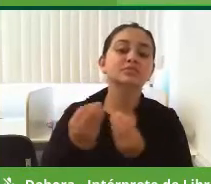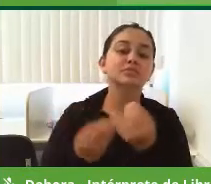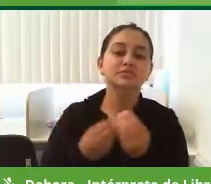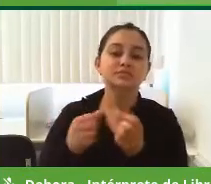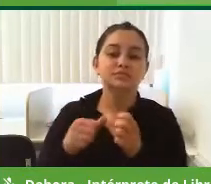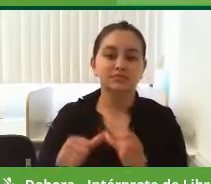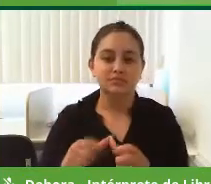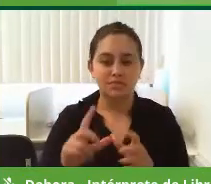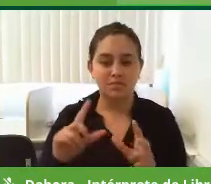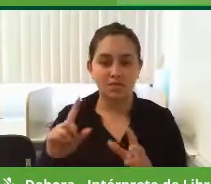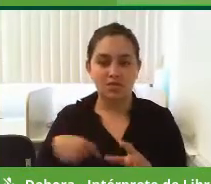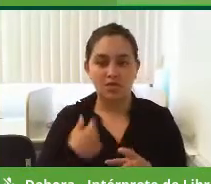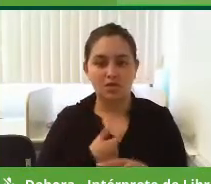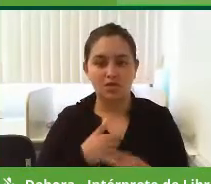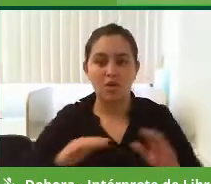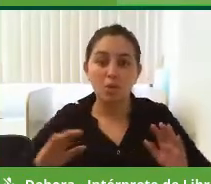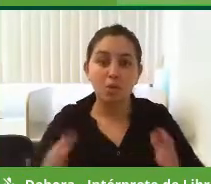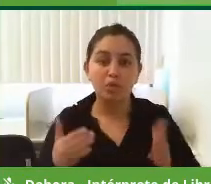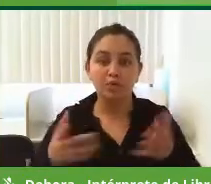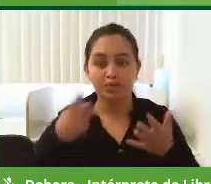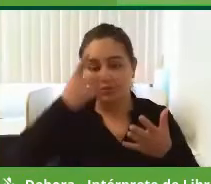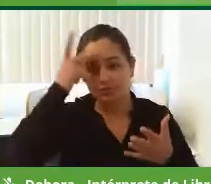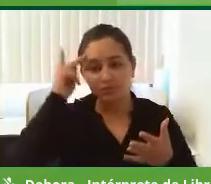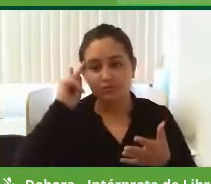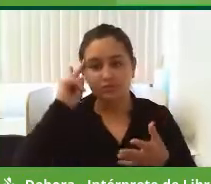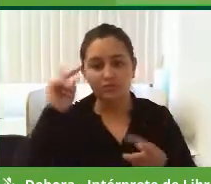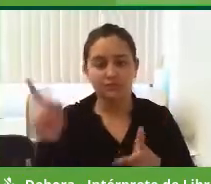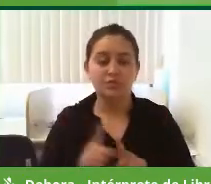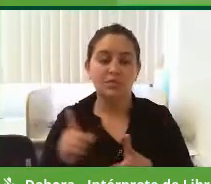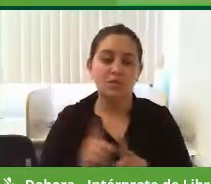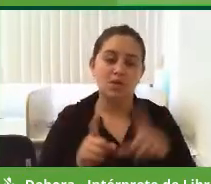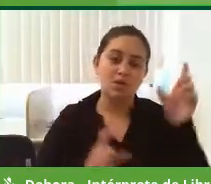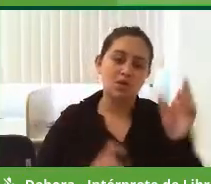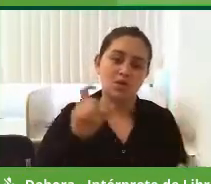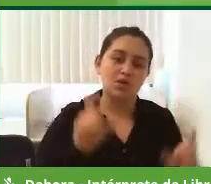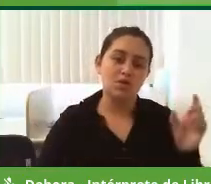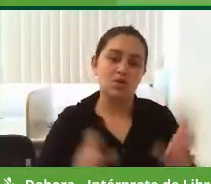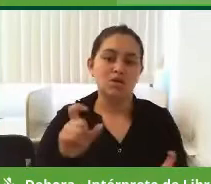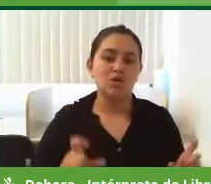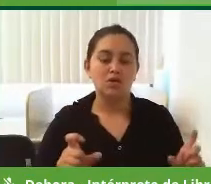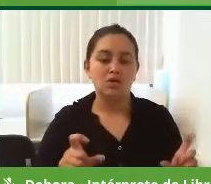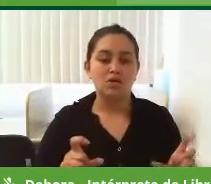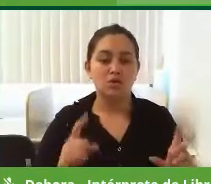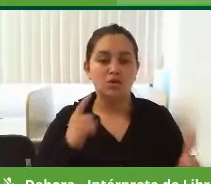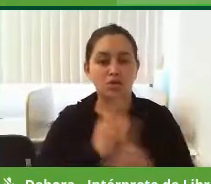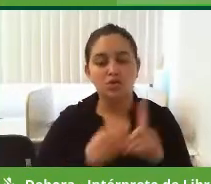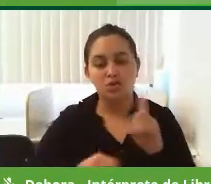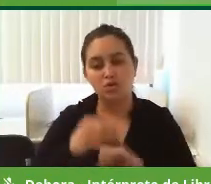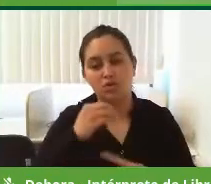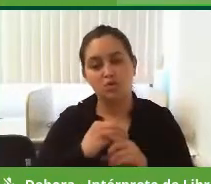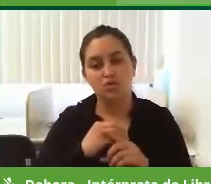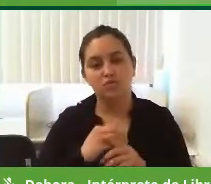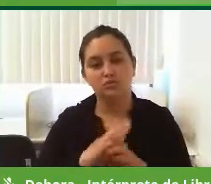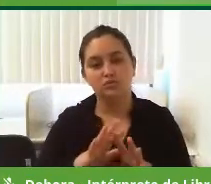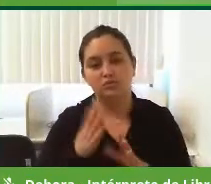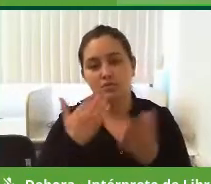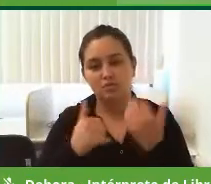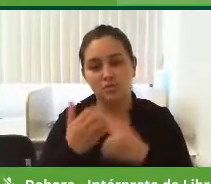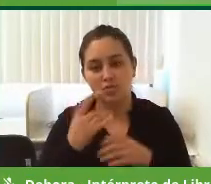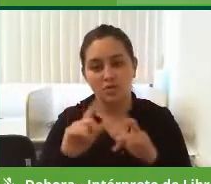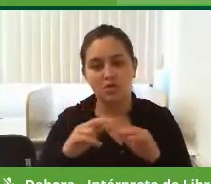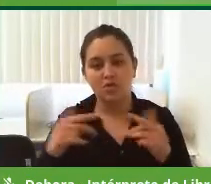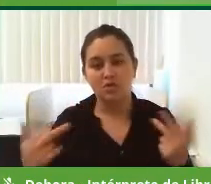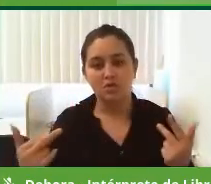Nós temos que investir em si nas pessoas. Quando você investe nas pessoas, você investe no programa social. Você tem que investir na alimentação das